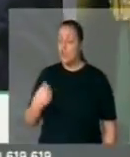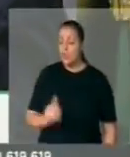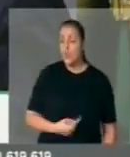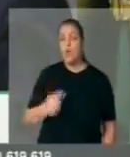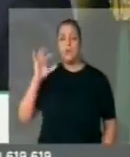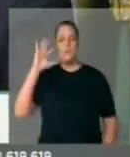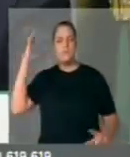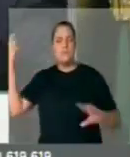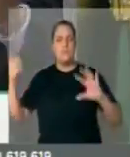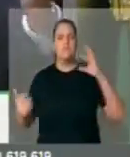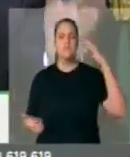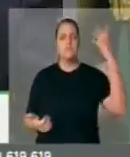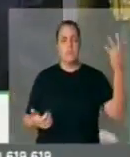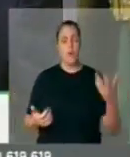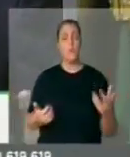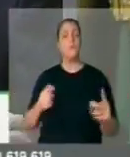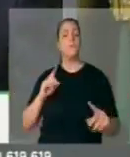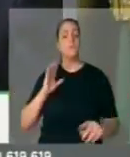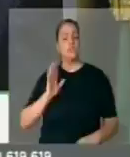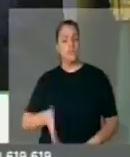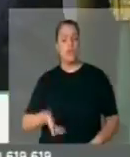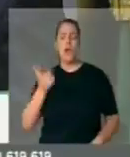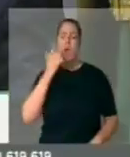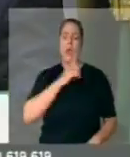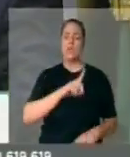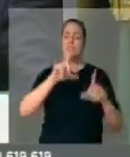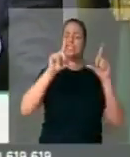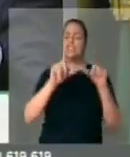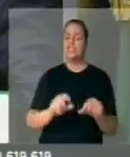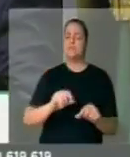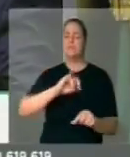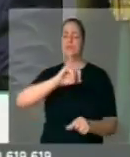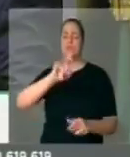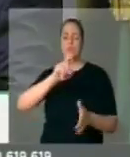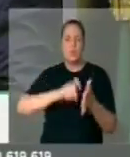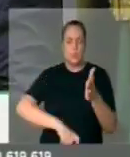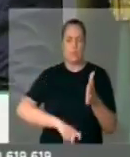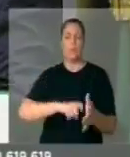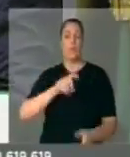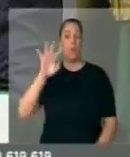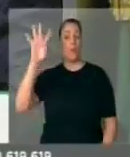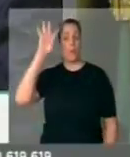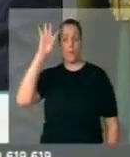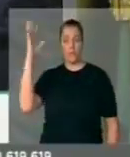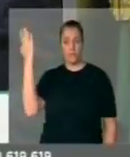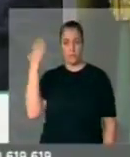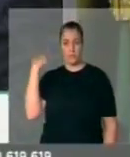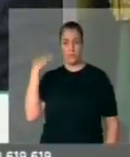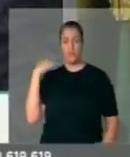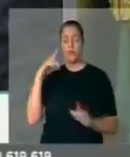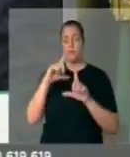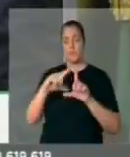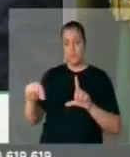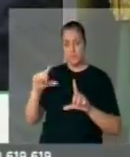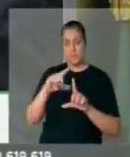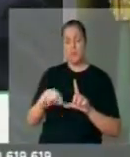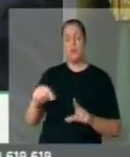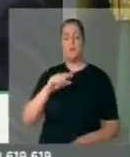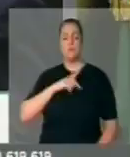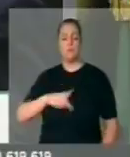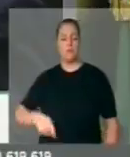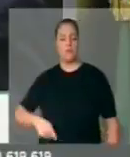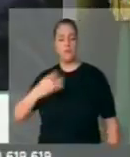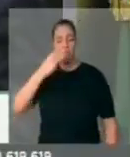tomando, nós já conseguimos reduzir o juro. Na quarta-feira passada, no Palácio do Planalto, o